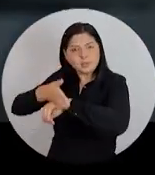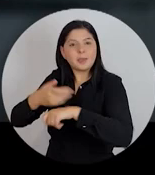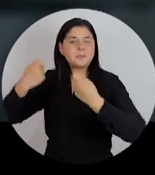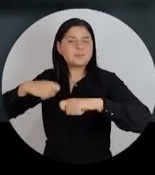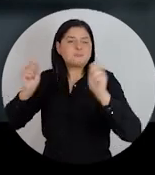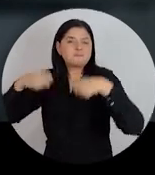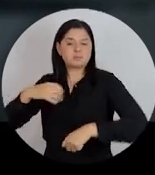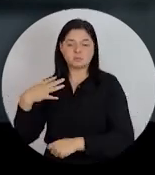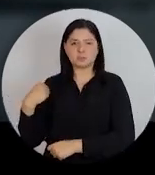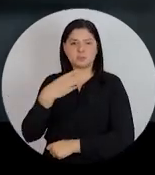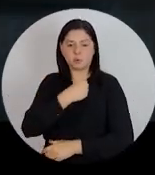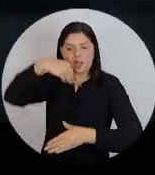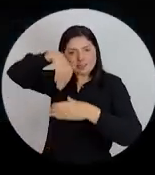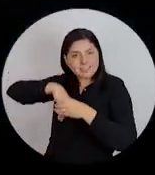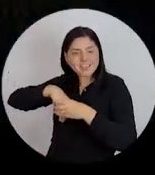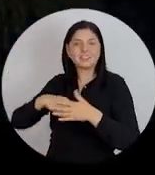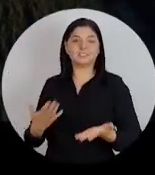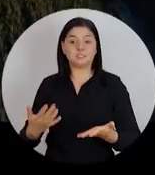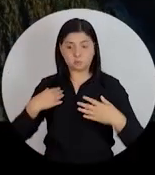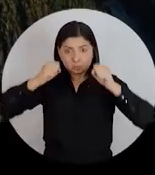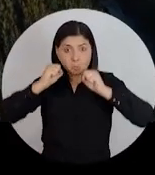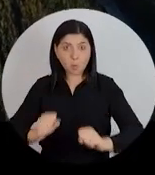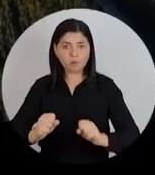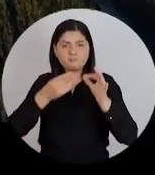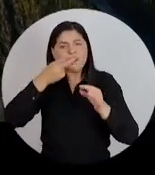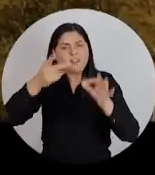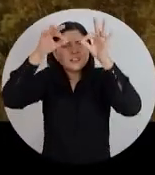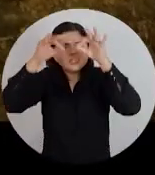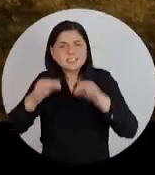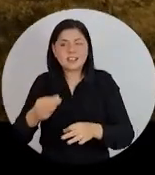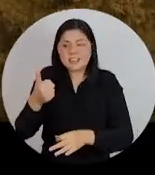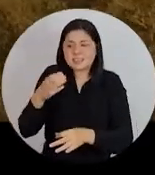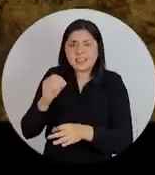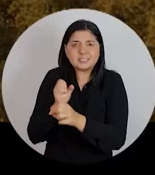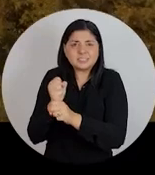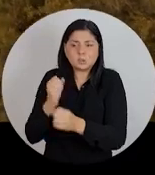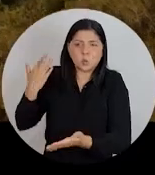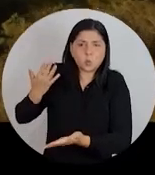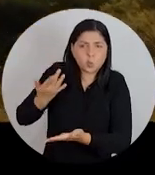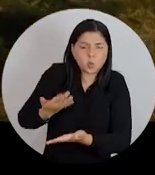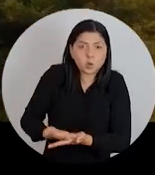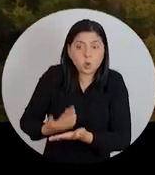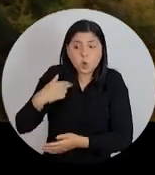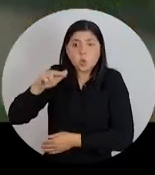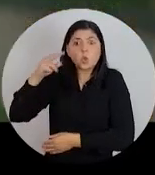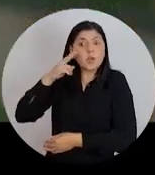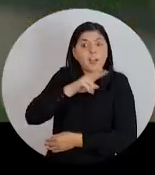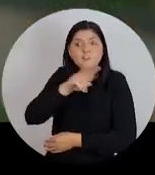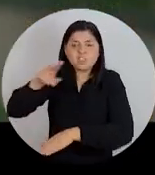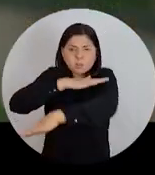exame, porque tu faz tudo ali dentro. Hoje eu posso dizer com toda certeza que nos últimos 10 anos eu não vi